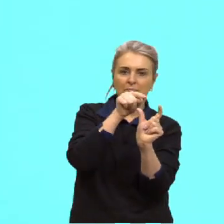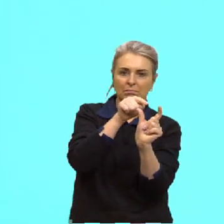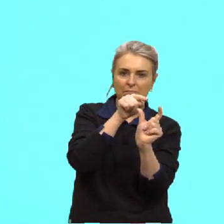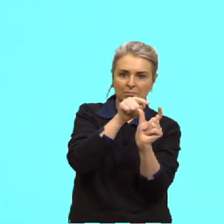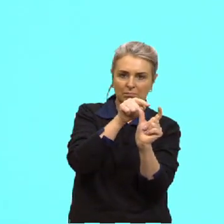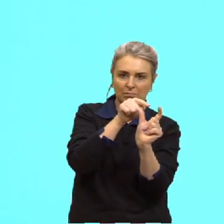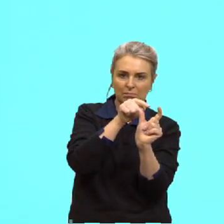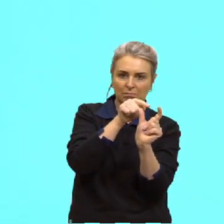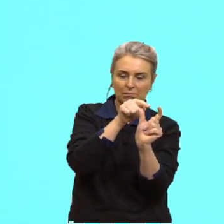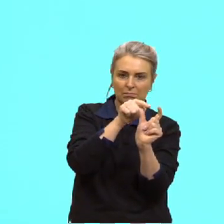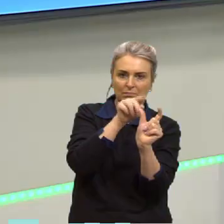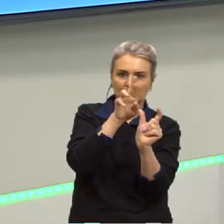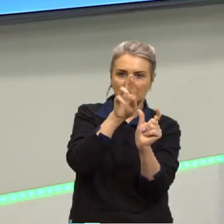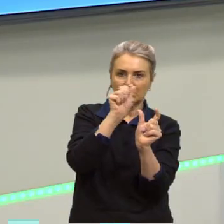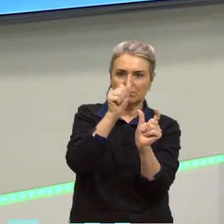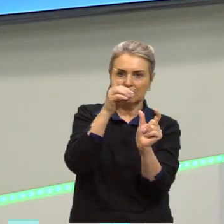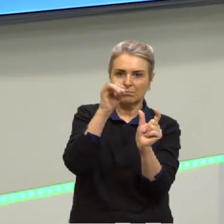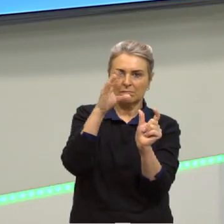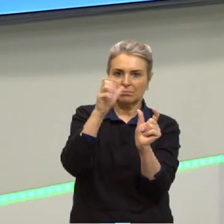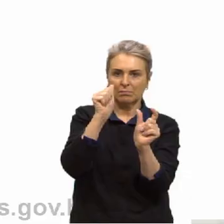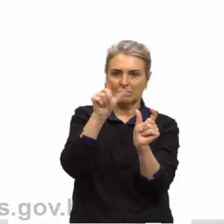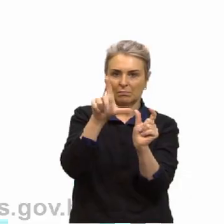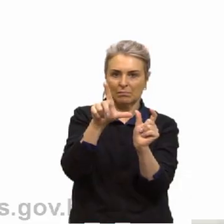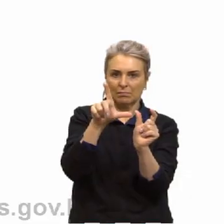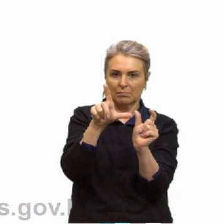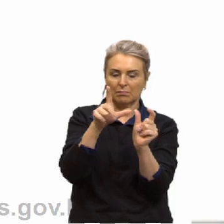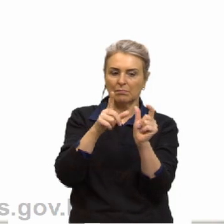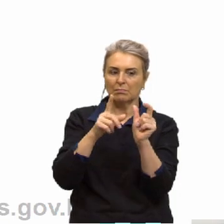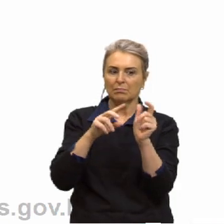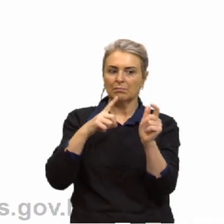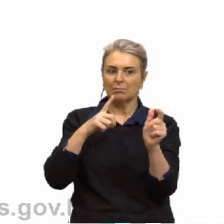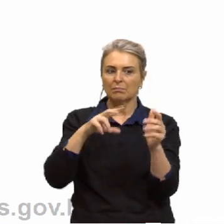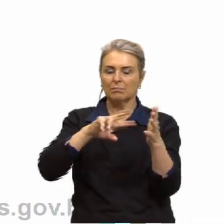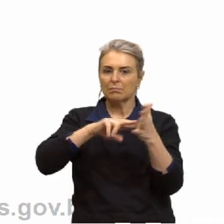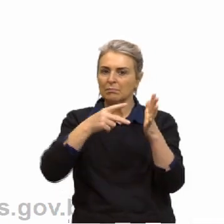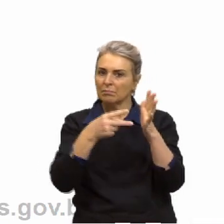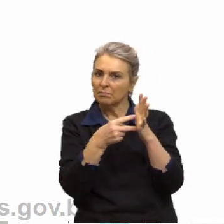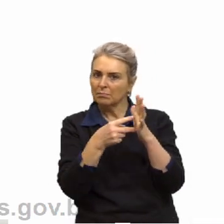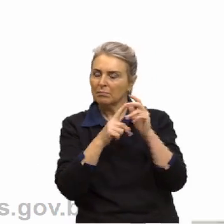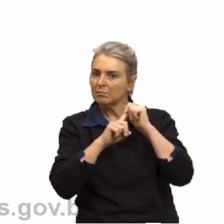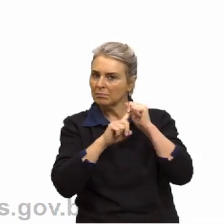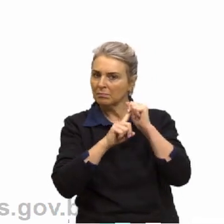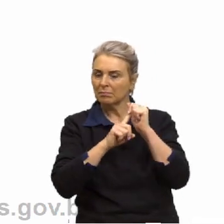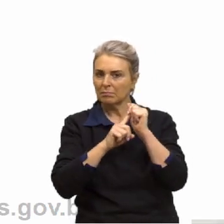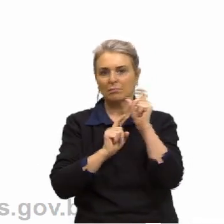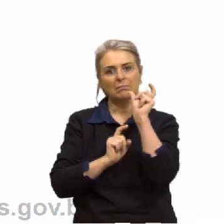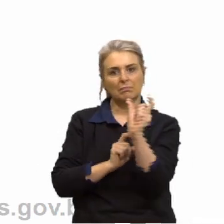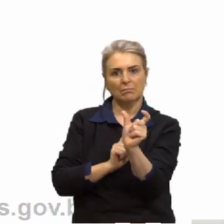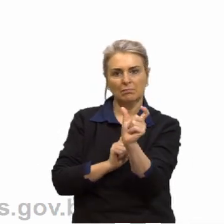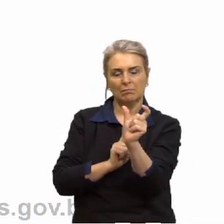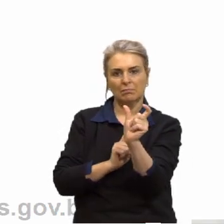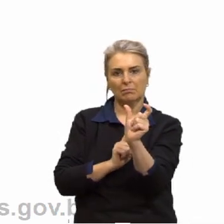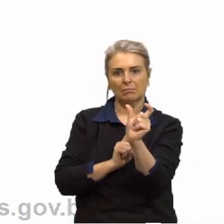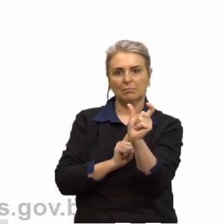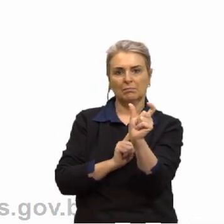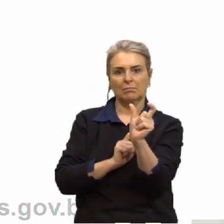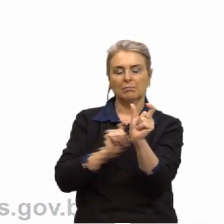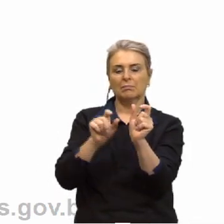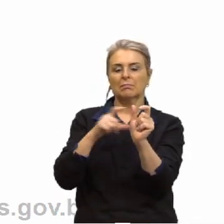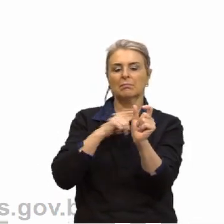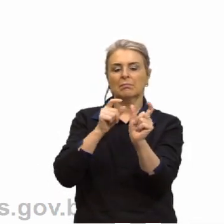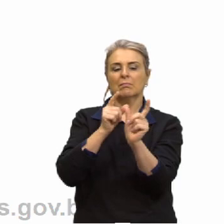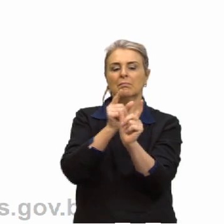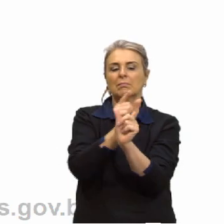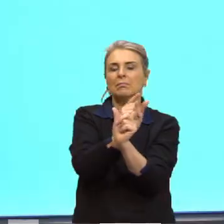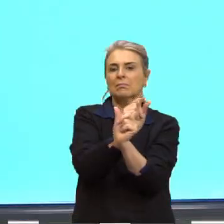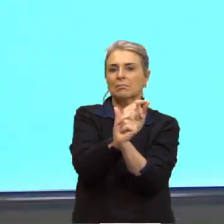possuir a significação principal da palavra. Acrescido a ele, a gente tem os afixos, que